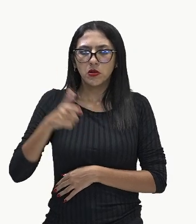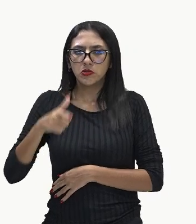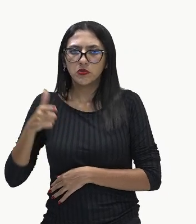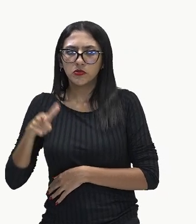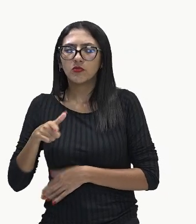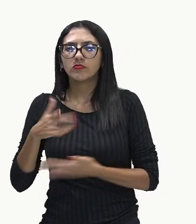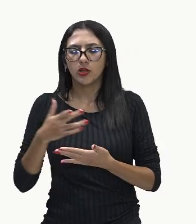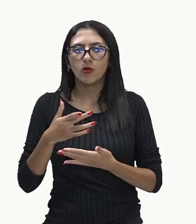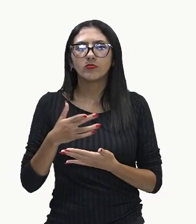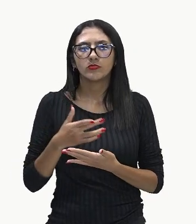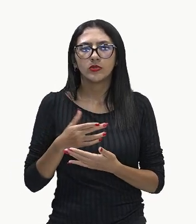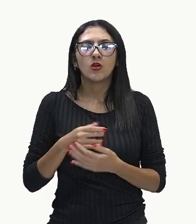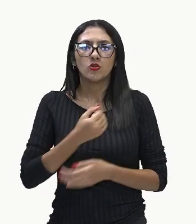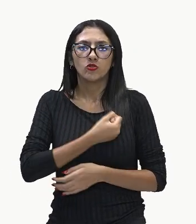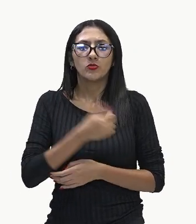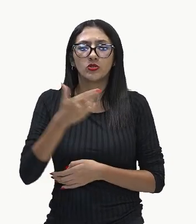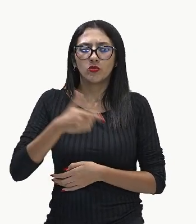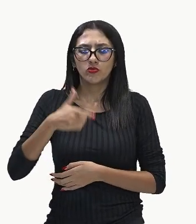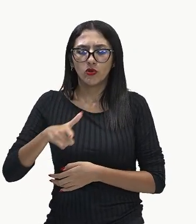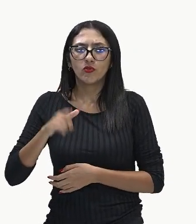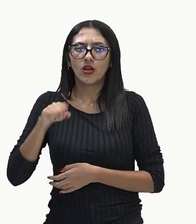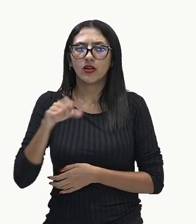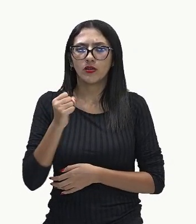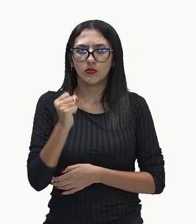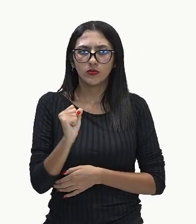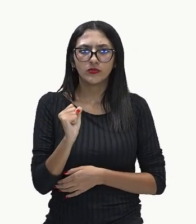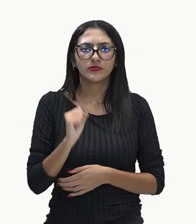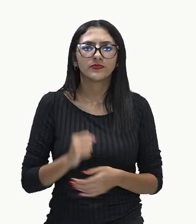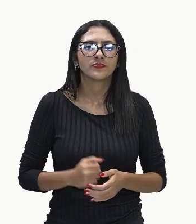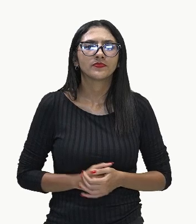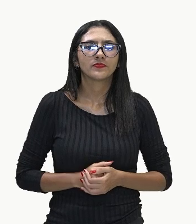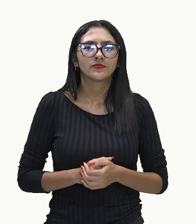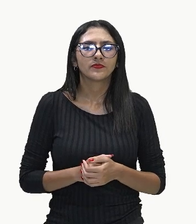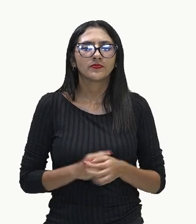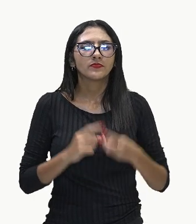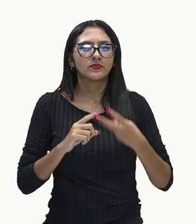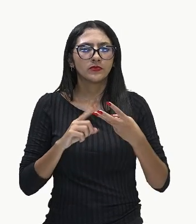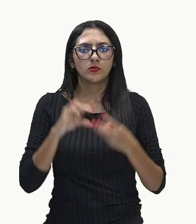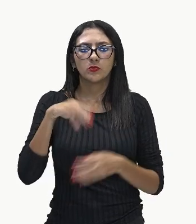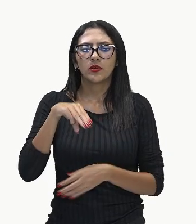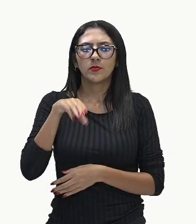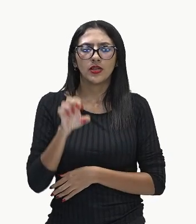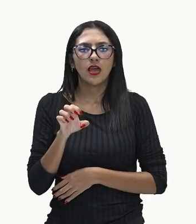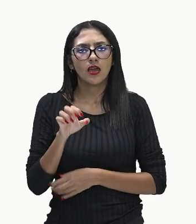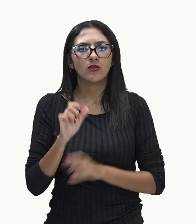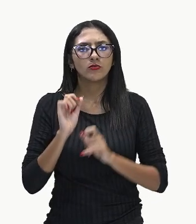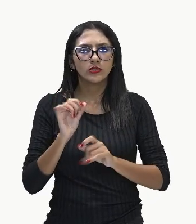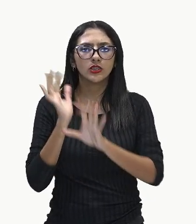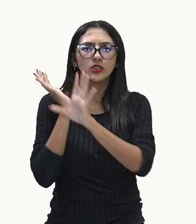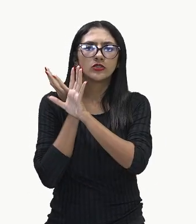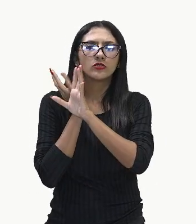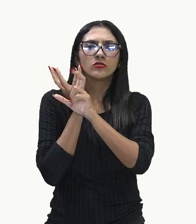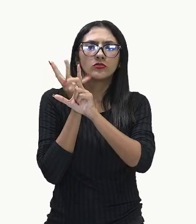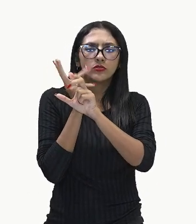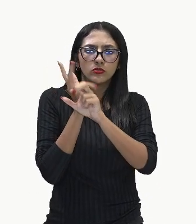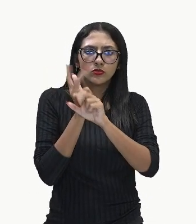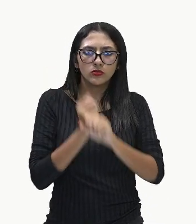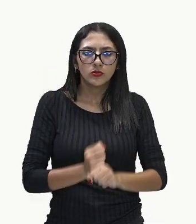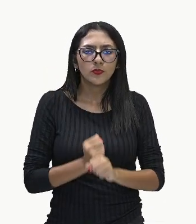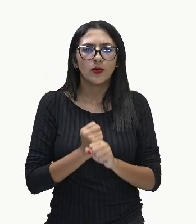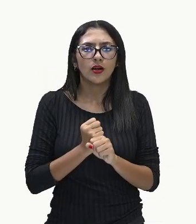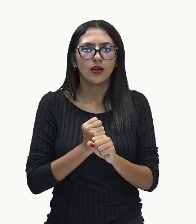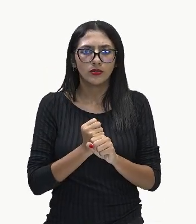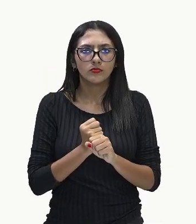a moda é 8. E a média, a gente vai somar todos os elementos, ou seja, todas as temperaturas, como são 12 dias, a gente vai